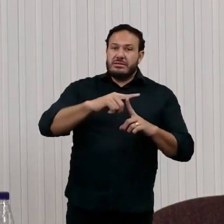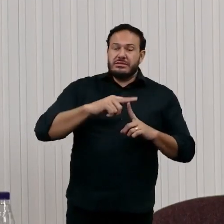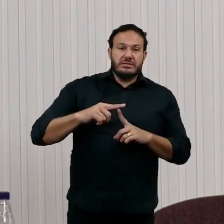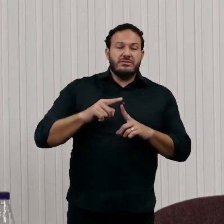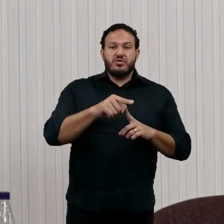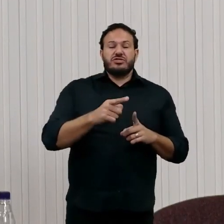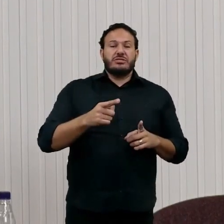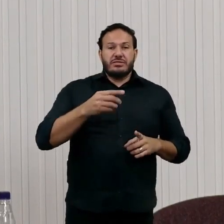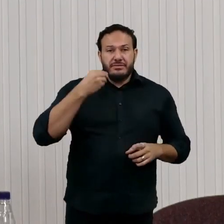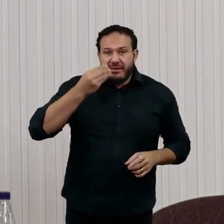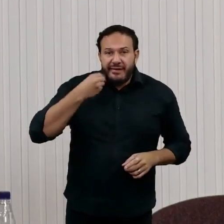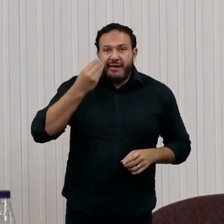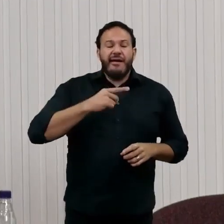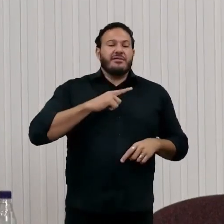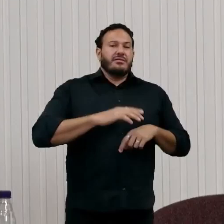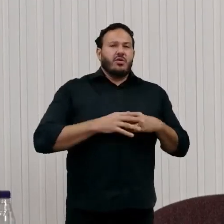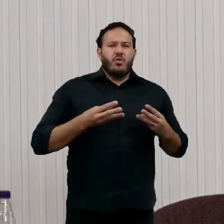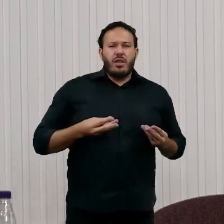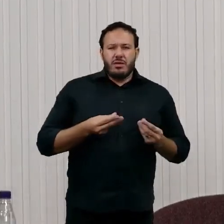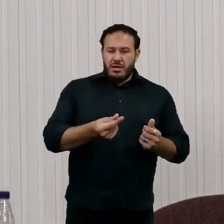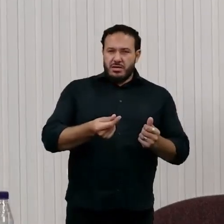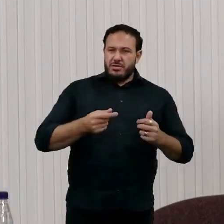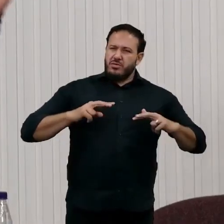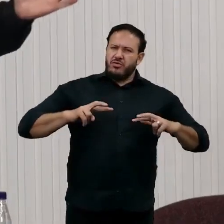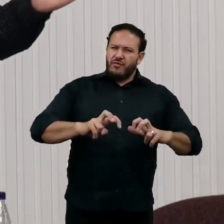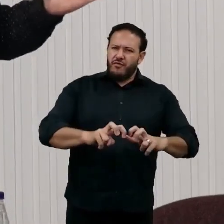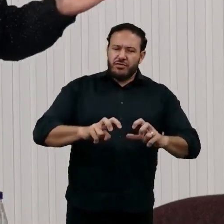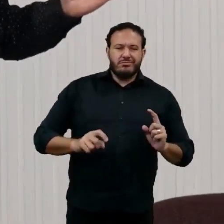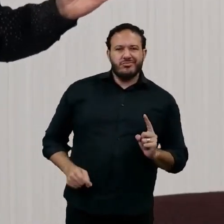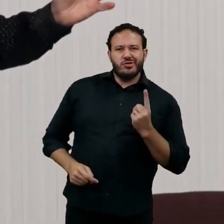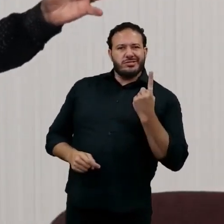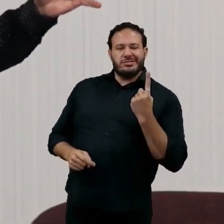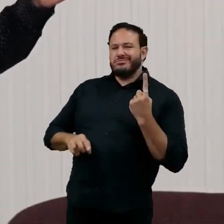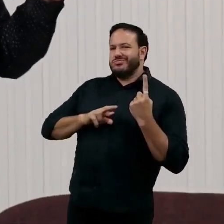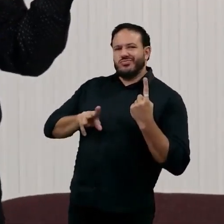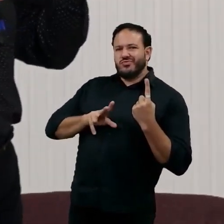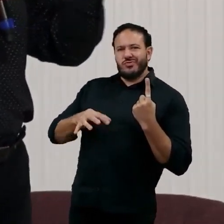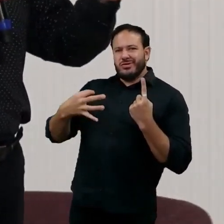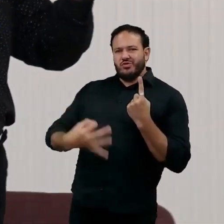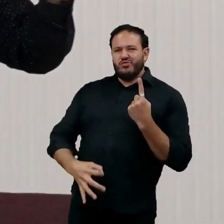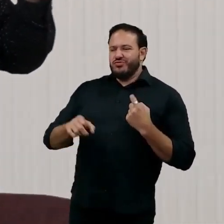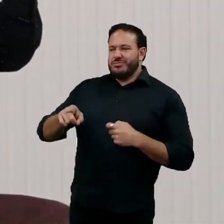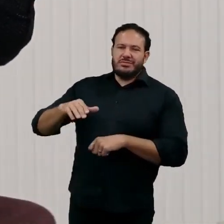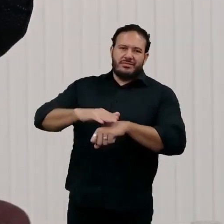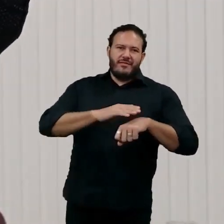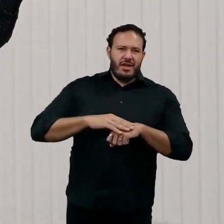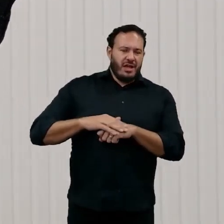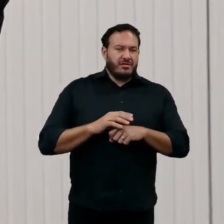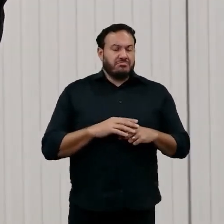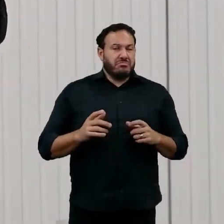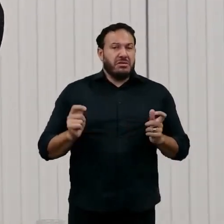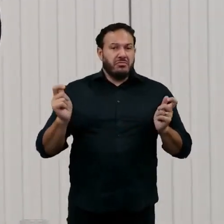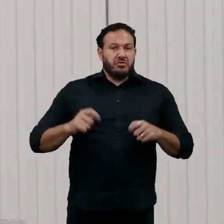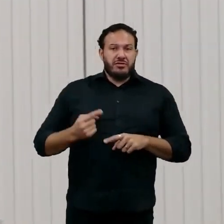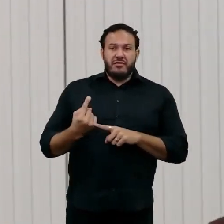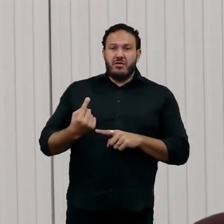experiências de qualidade profunda totalmente sozinho. Não é justo pedir para que eles façam isso. Era possível na época que